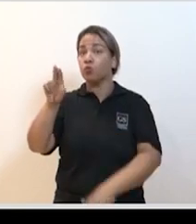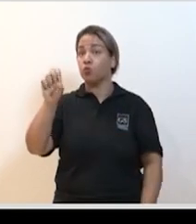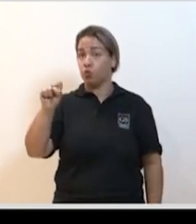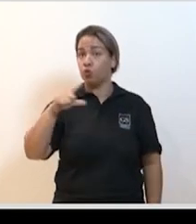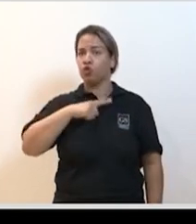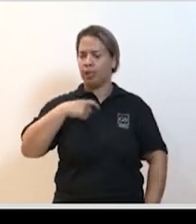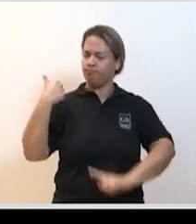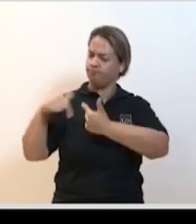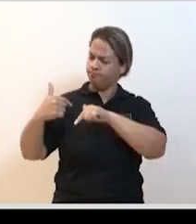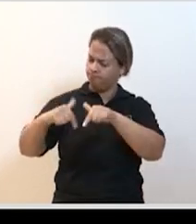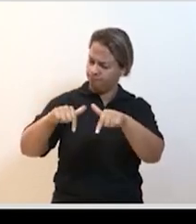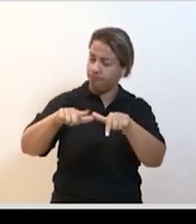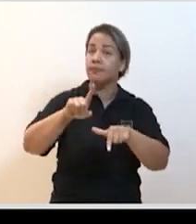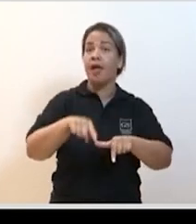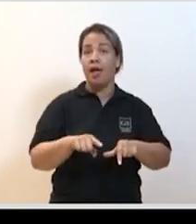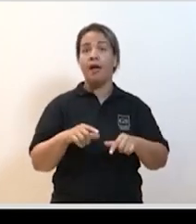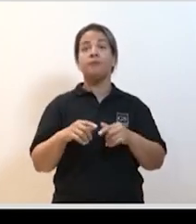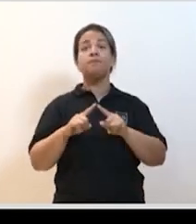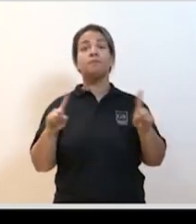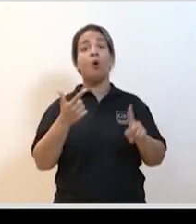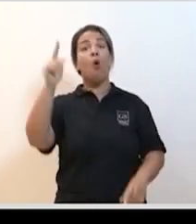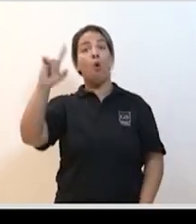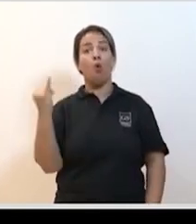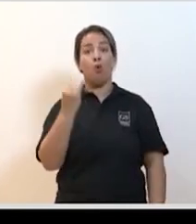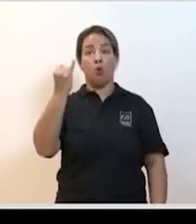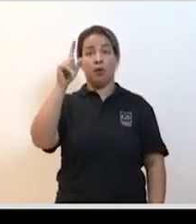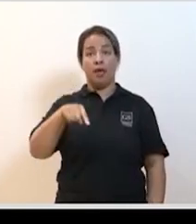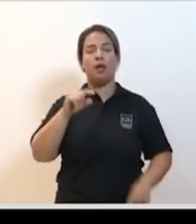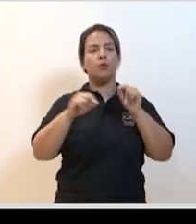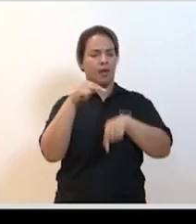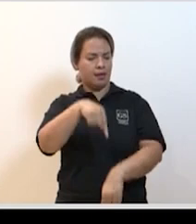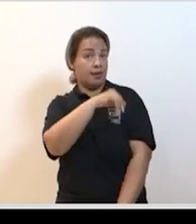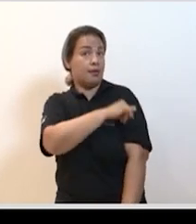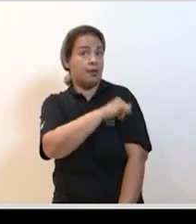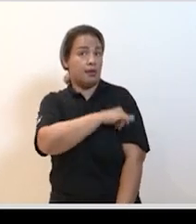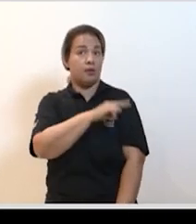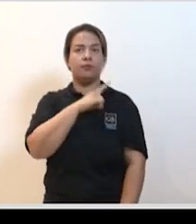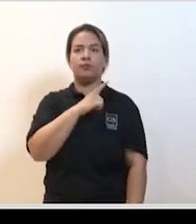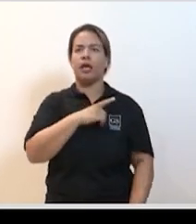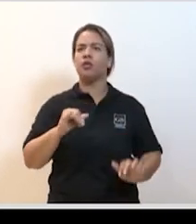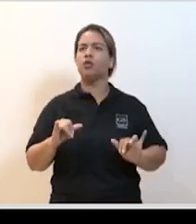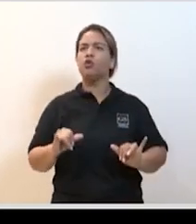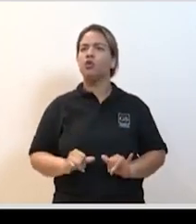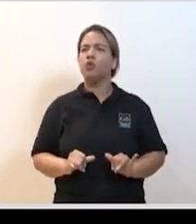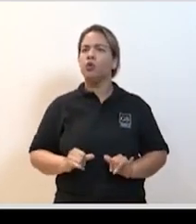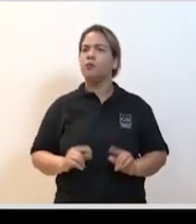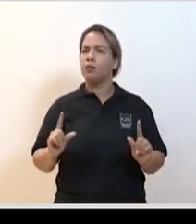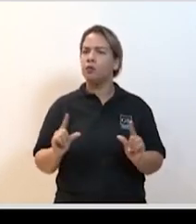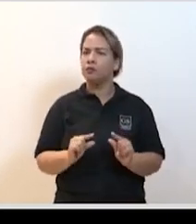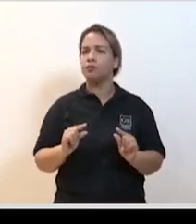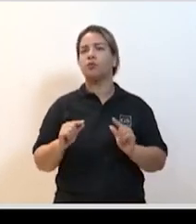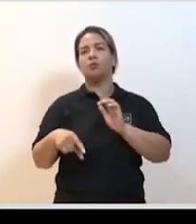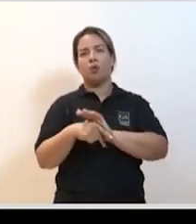que vem sendo feito e outra coisa importante aqui no Rio a gente sofreu muito em relação à atenção básica sem dúvida nenhuma